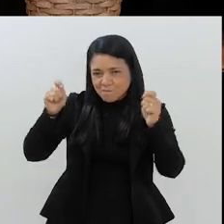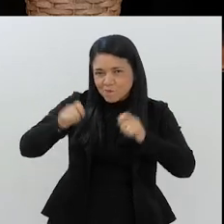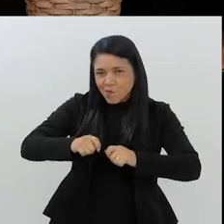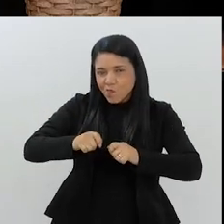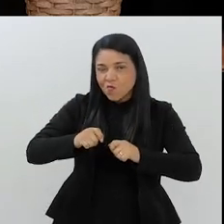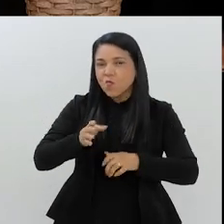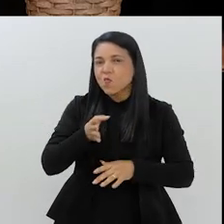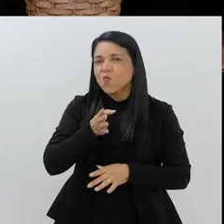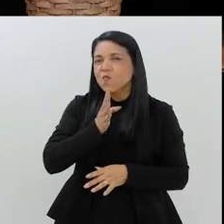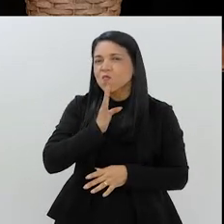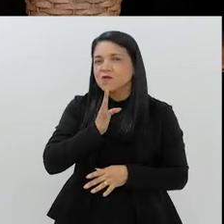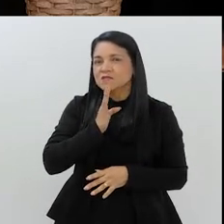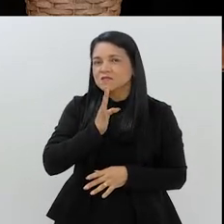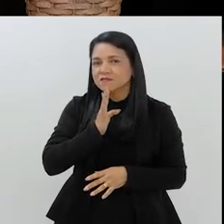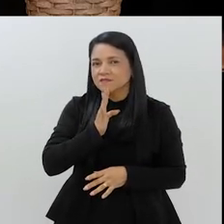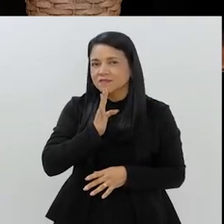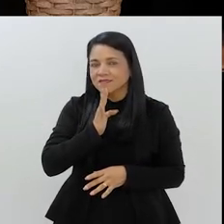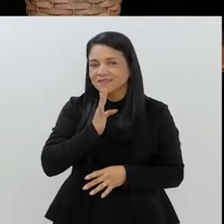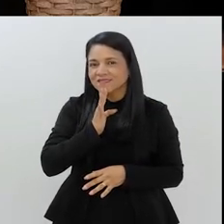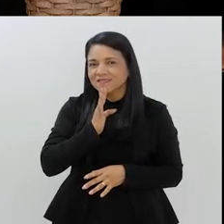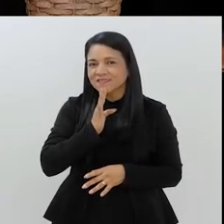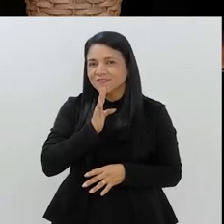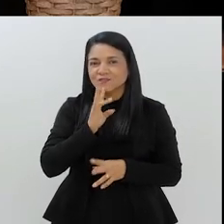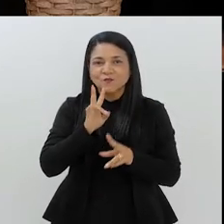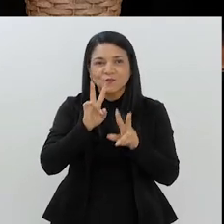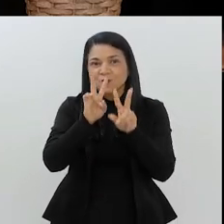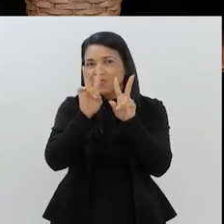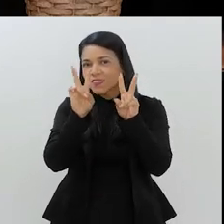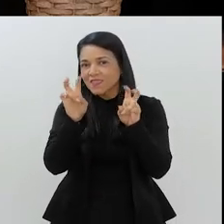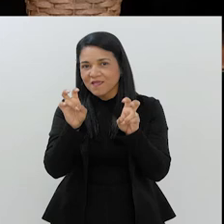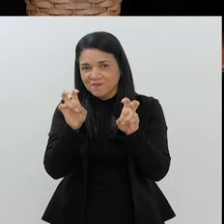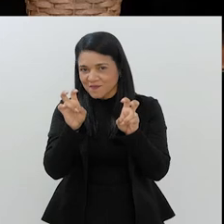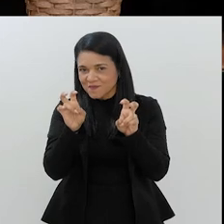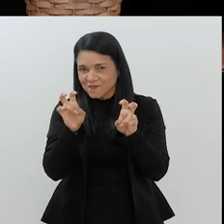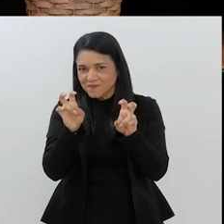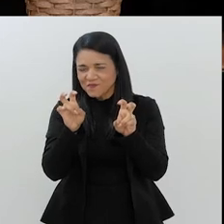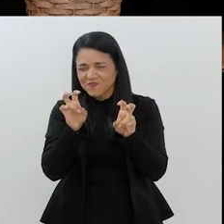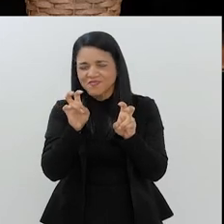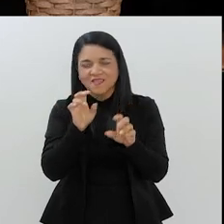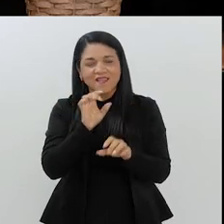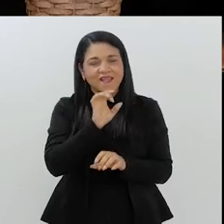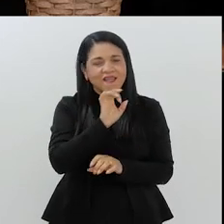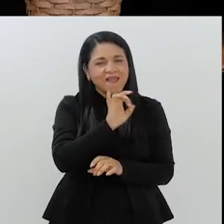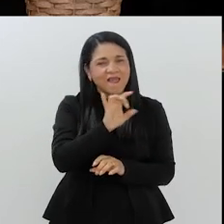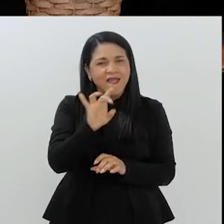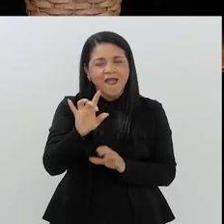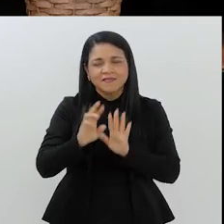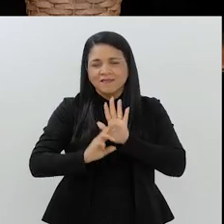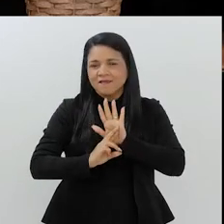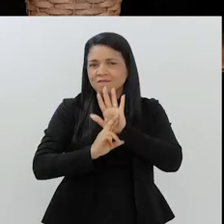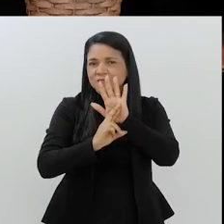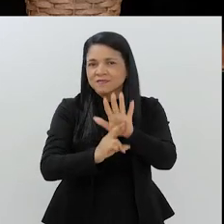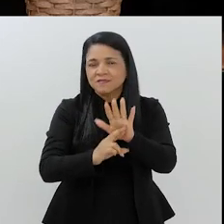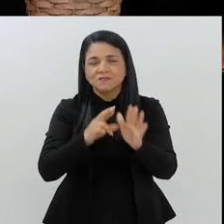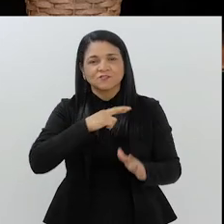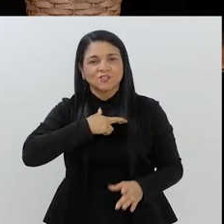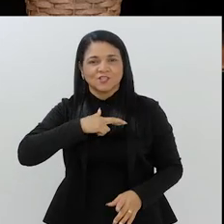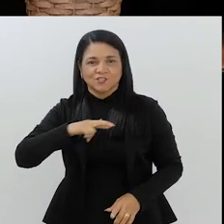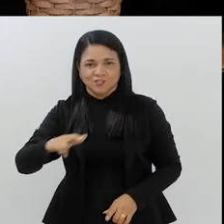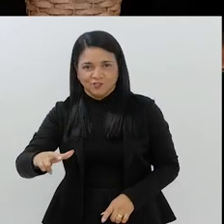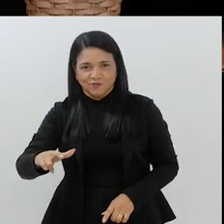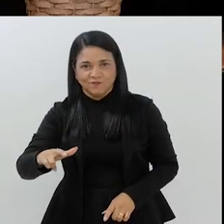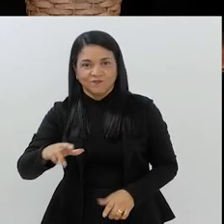conhecer um pouco mais sobre cada representante religioso,